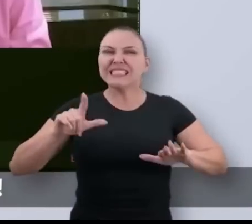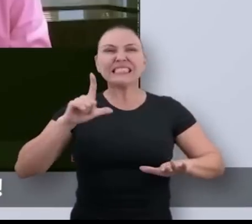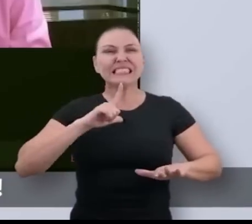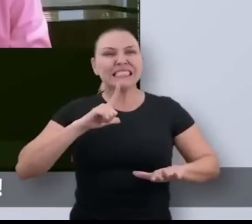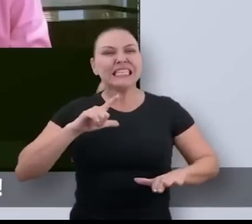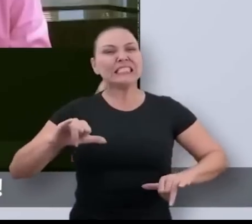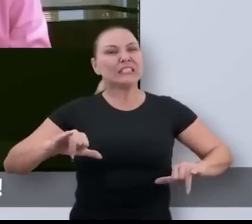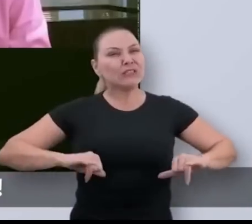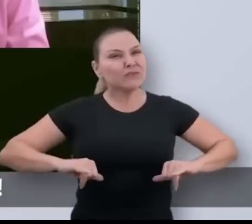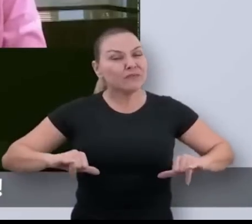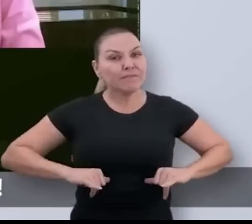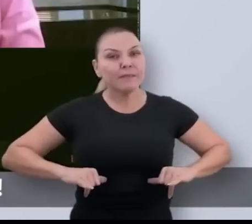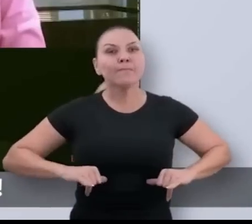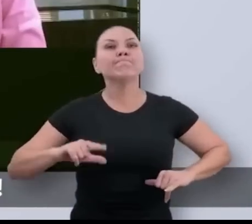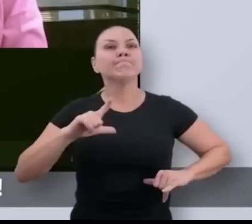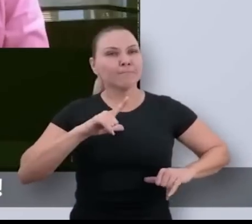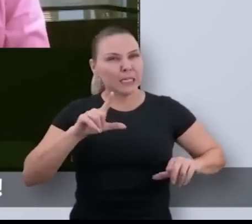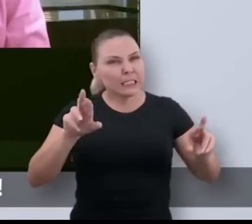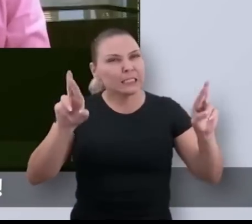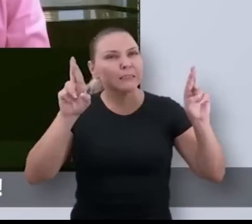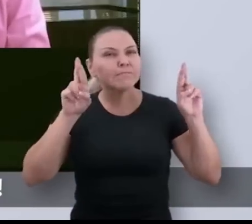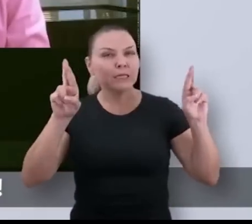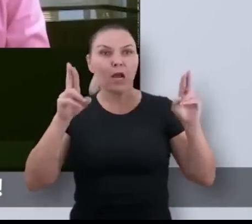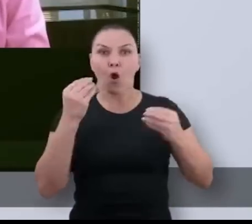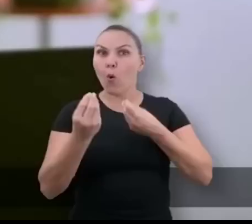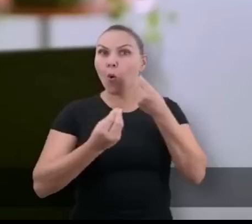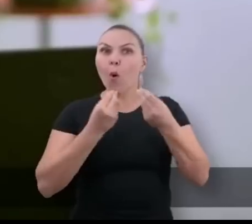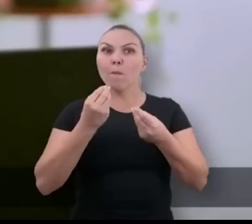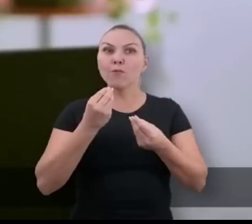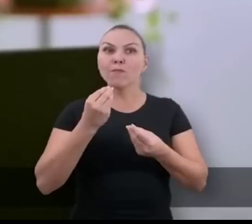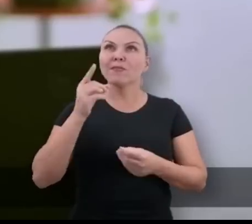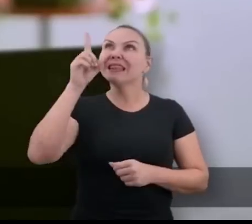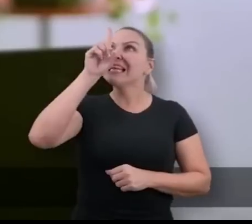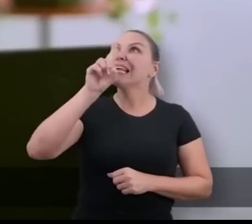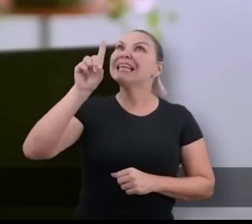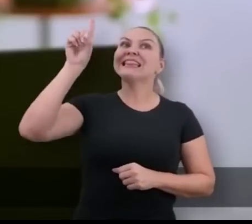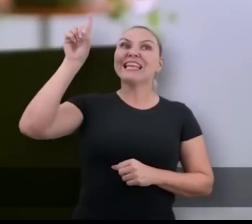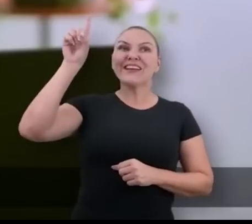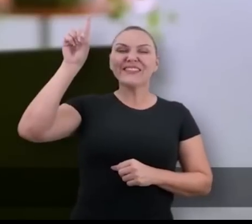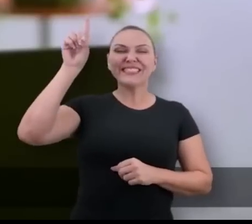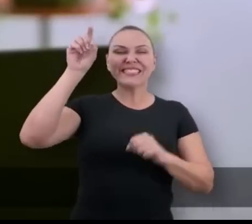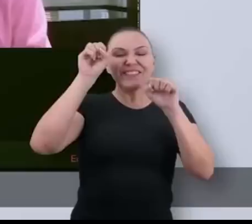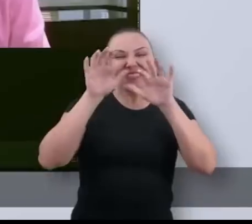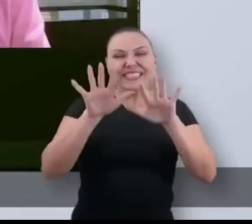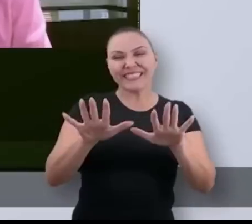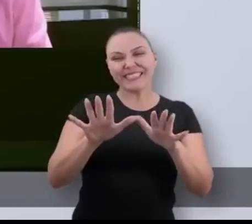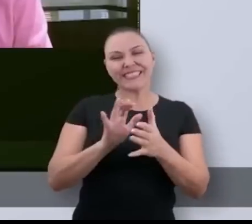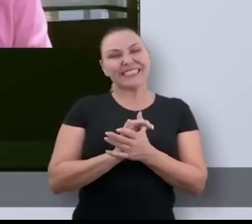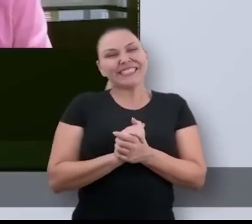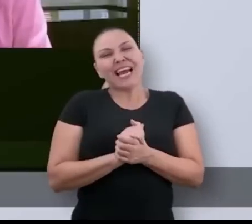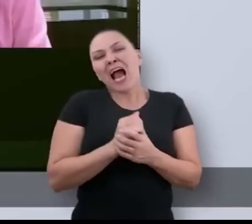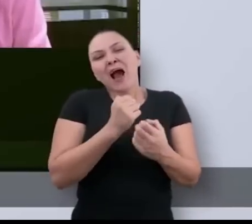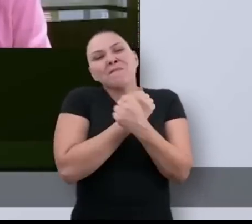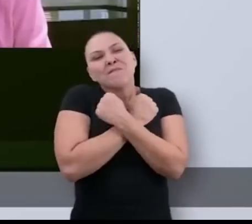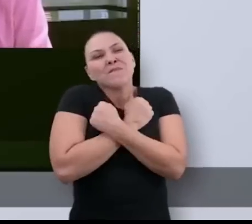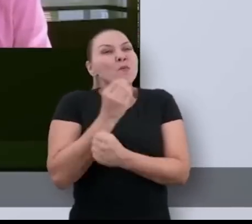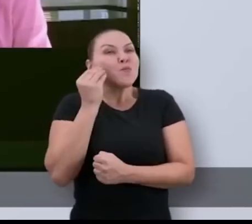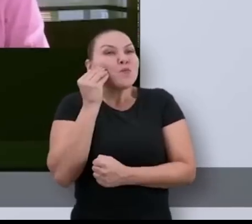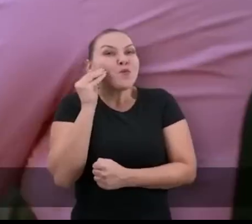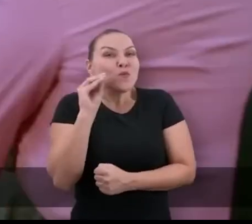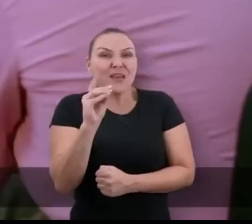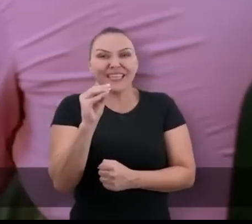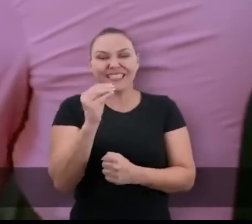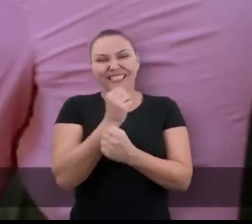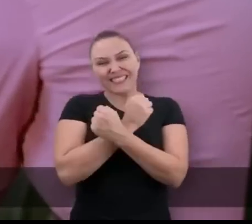sofrimento, existe a esperança. E essa esperança é Deus. Deus te abençoe. Receba